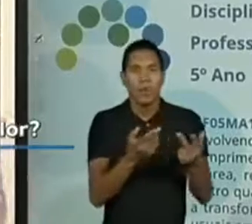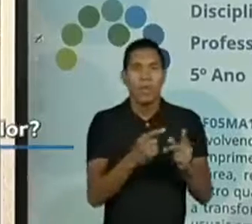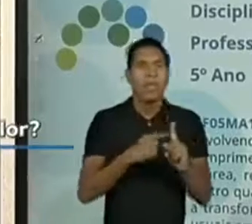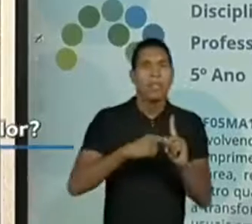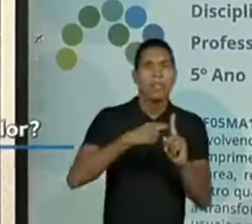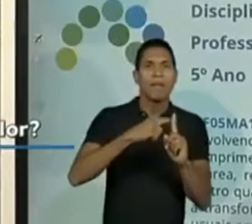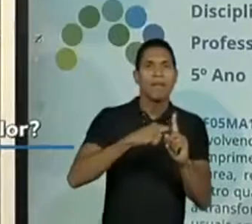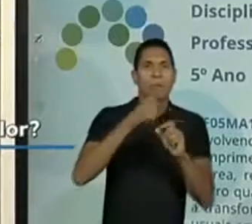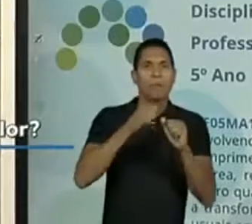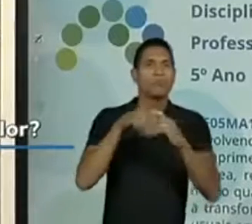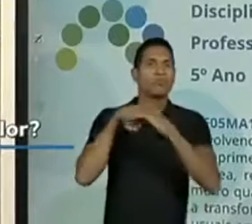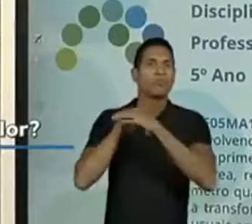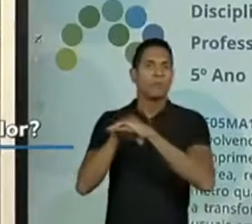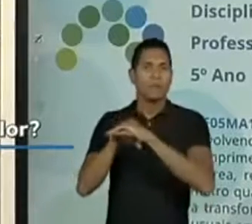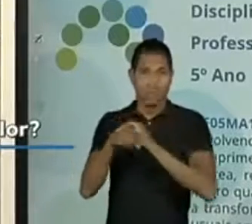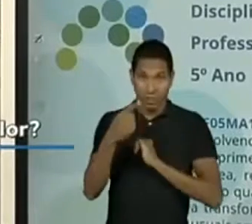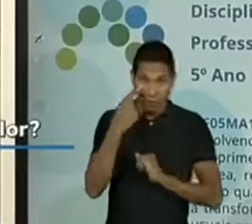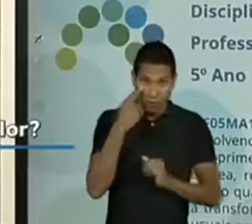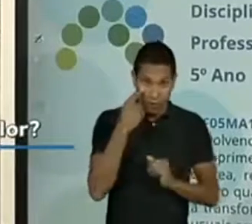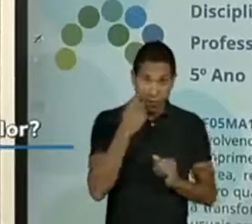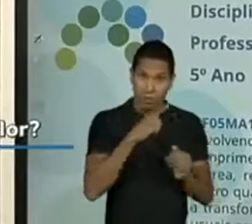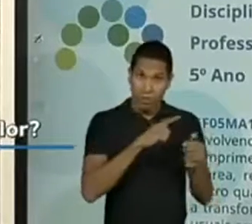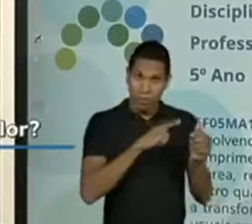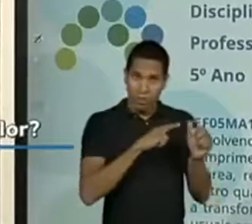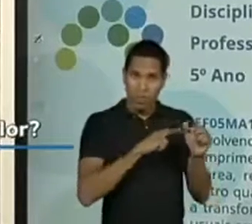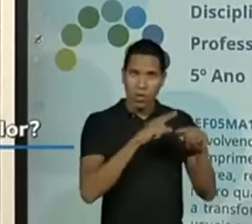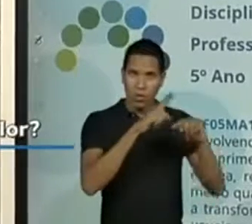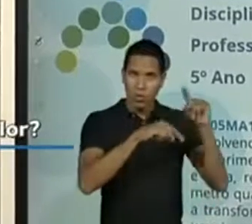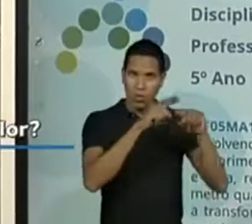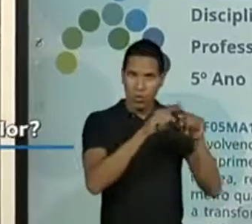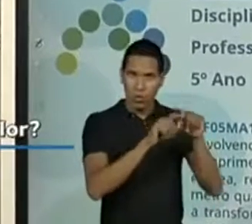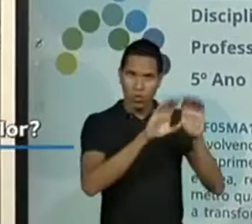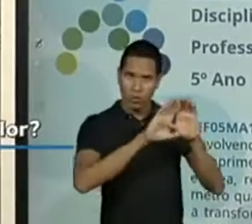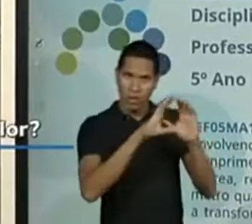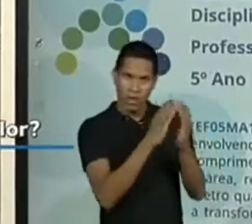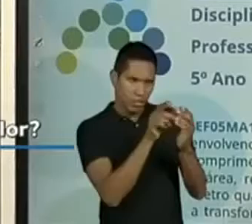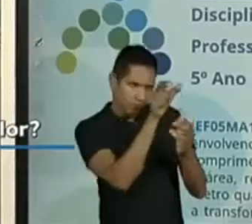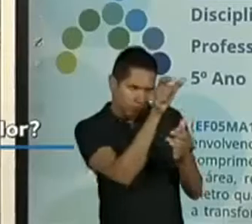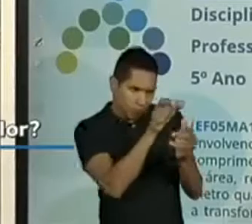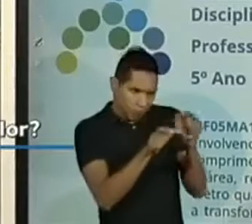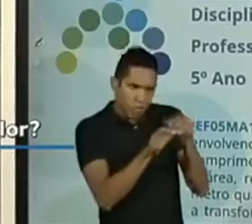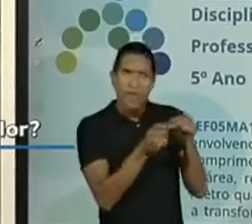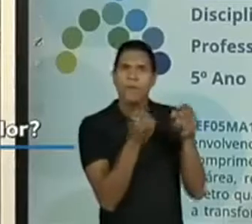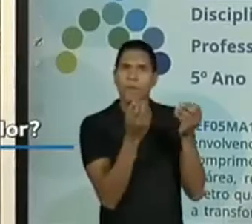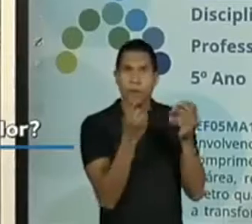ser armazenado? Você já observou em alguma embalagem esse tipo de informação?